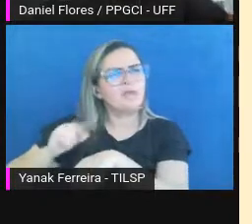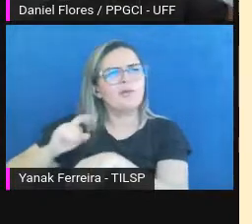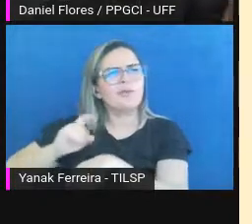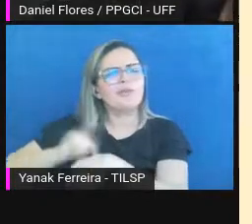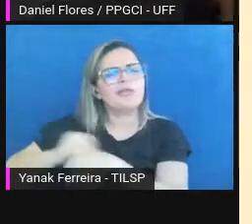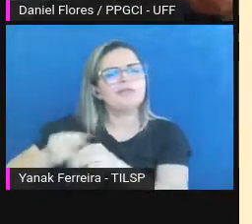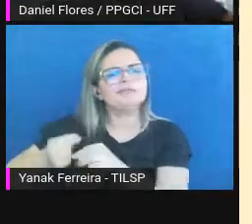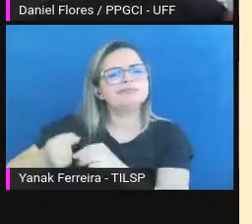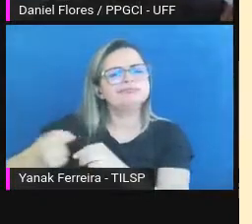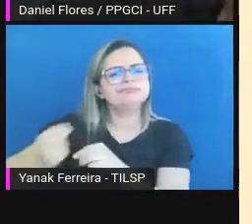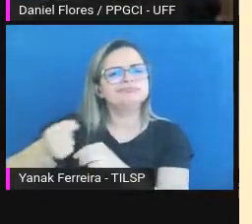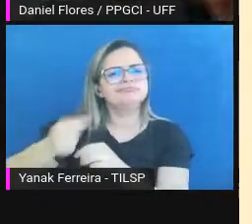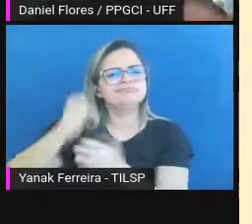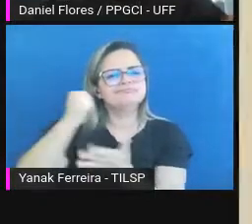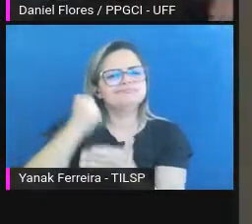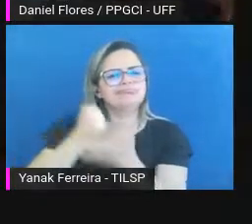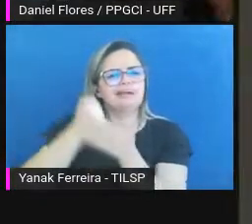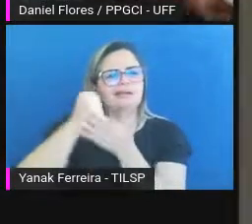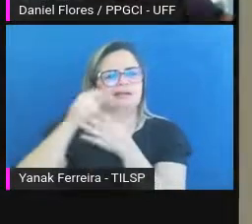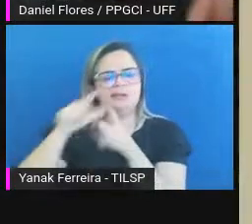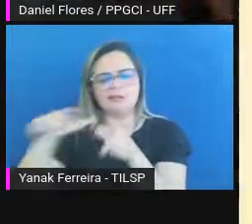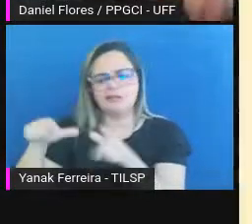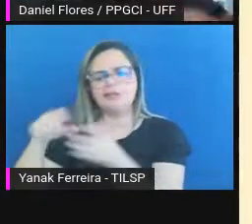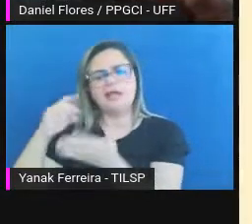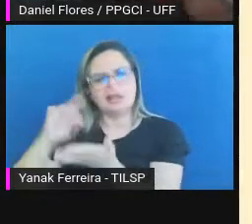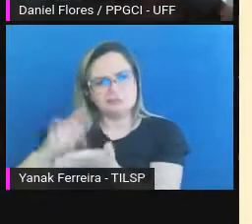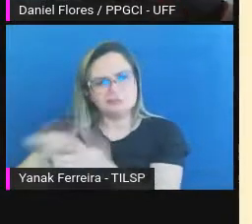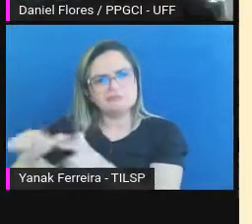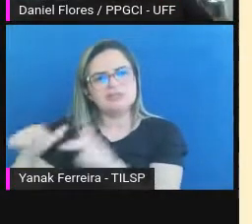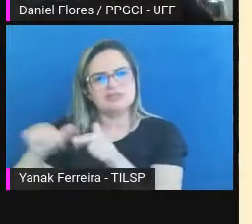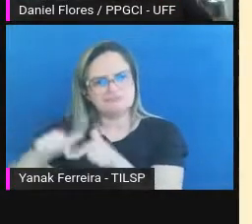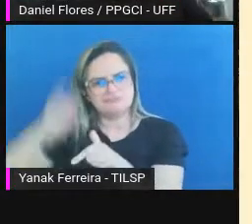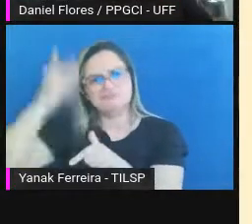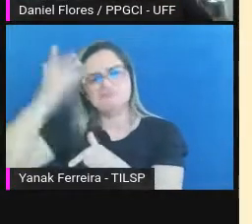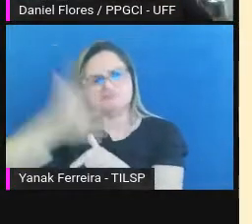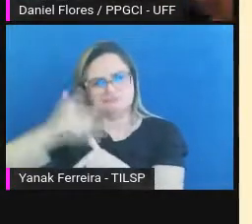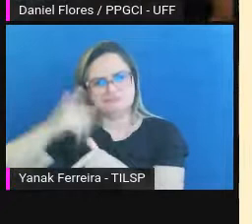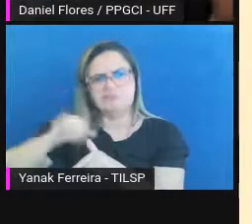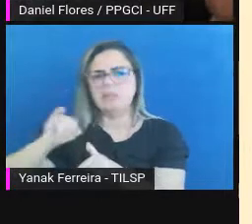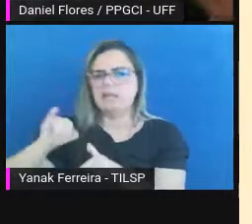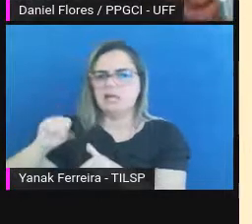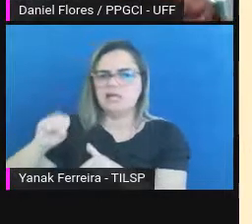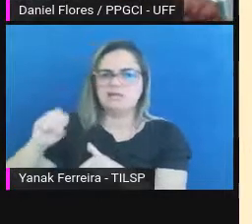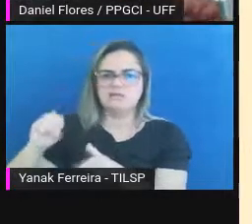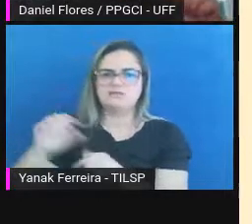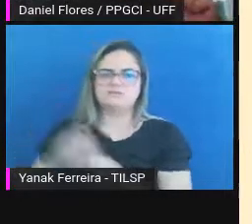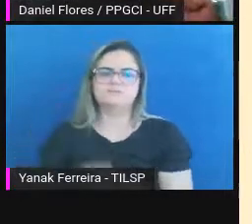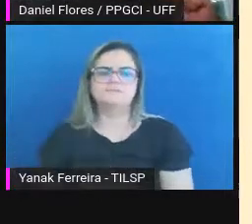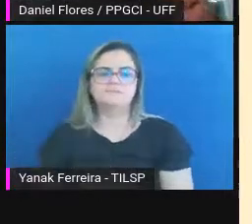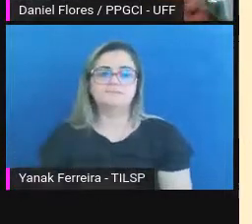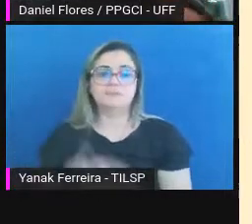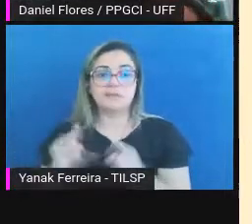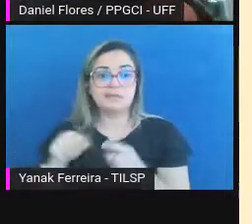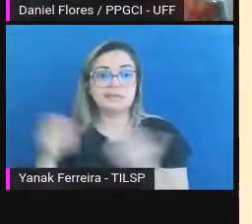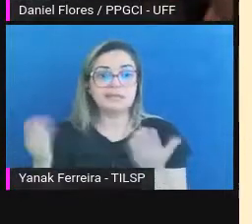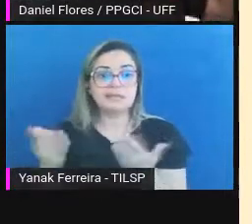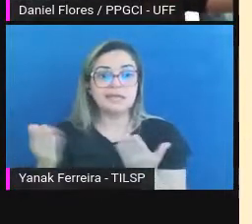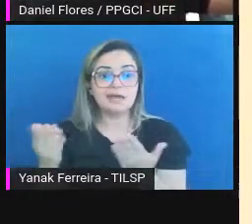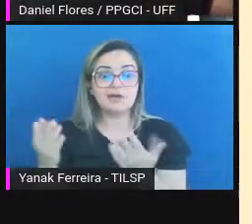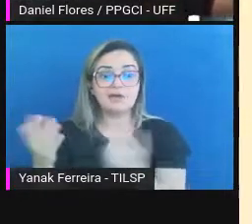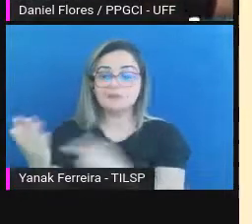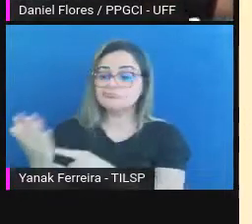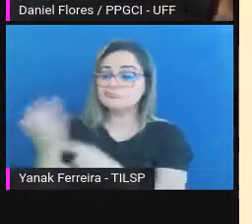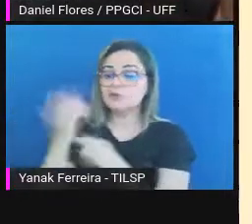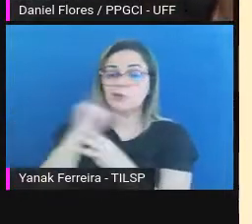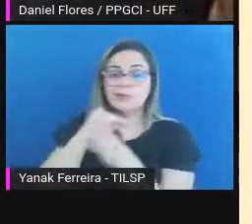certificado pela ISO 16363, que nos apresenta esses três agentes,